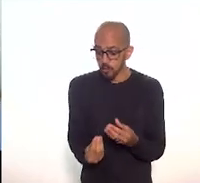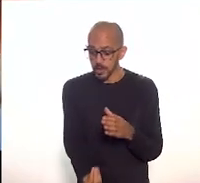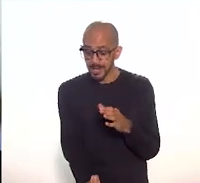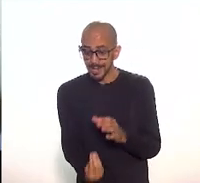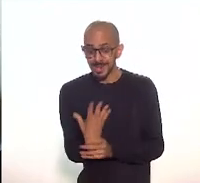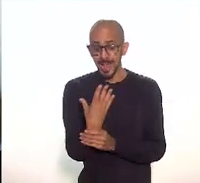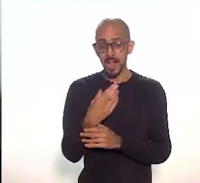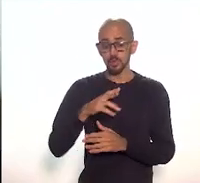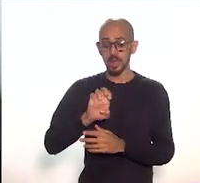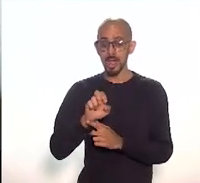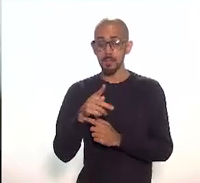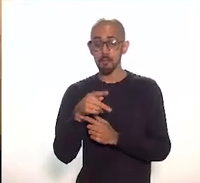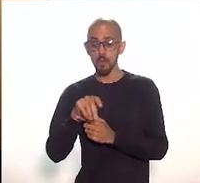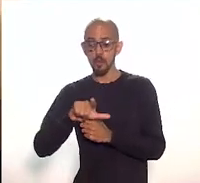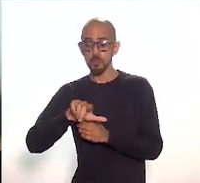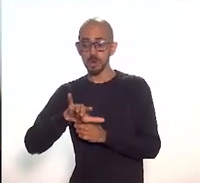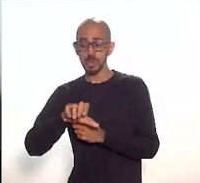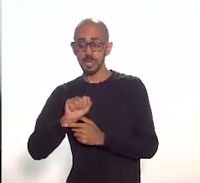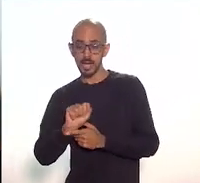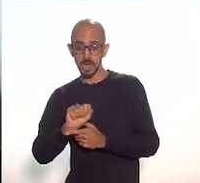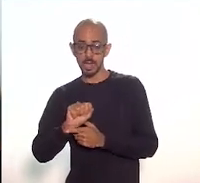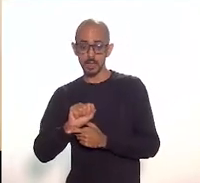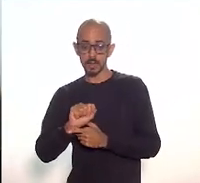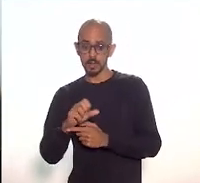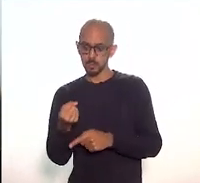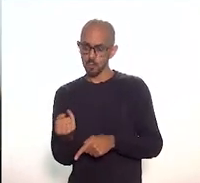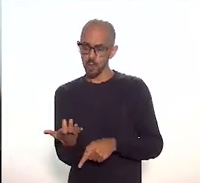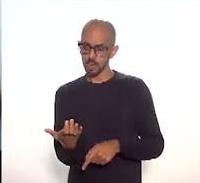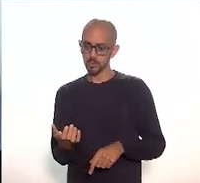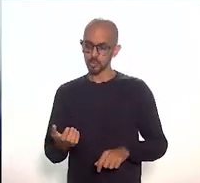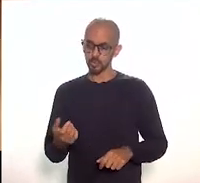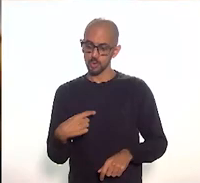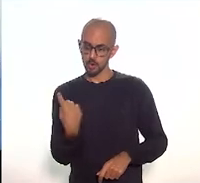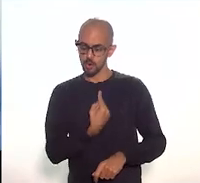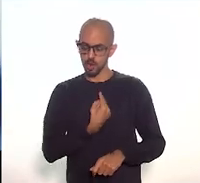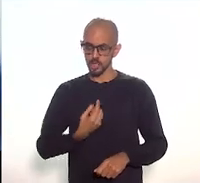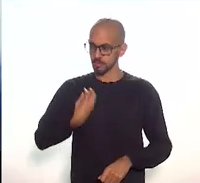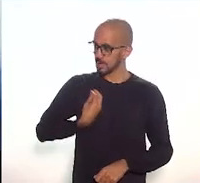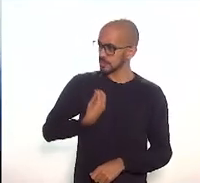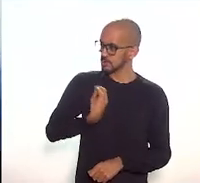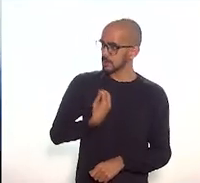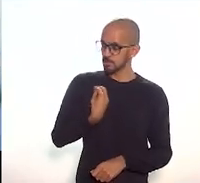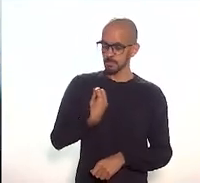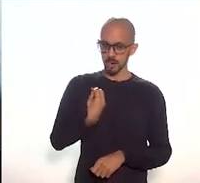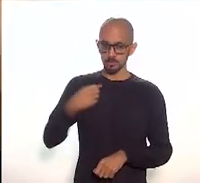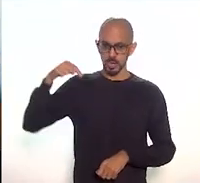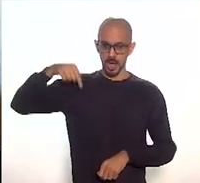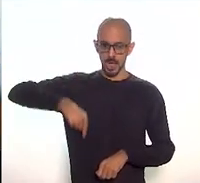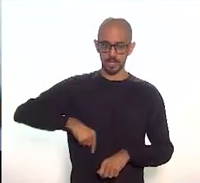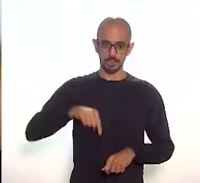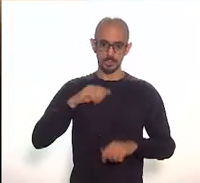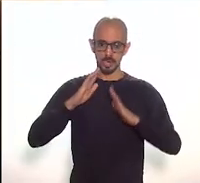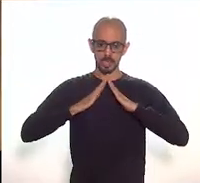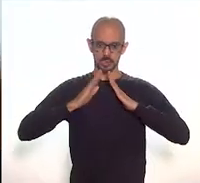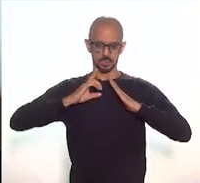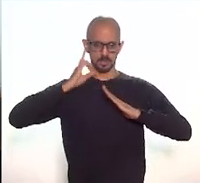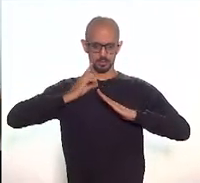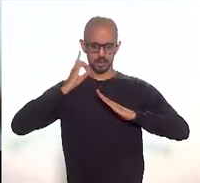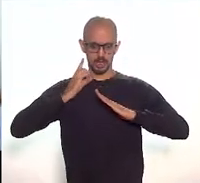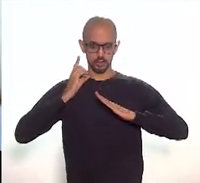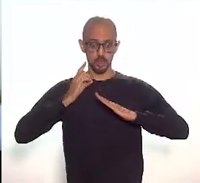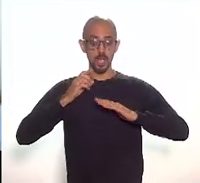Fluminense, visto que nós já fomos capital federal e tudo mais, herança